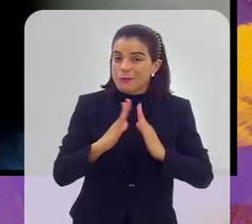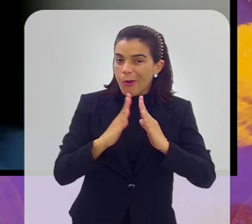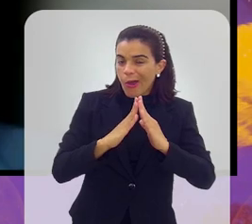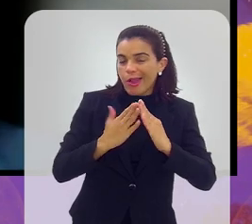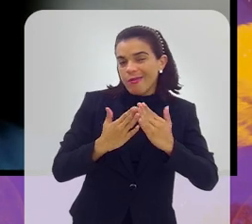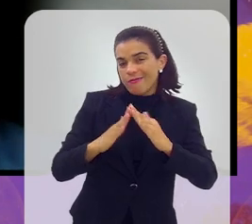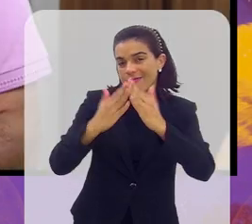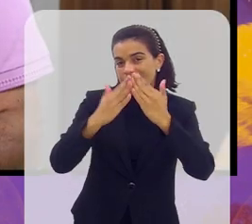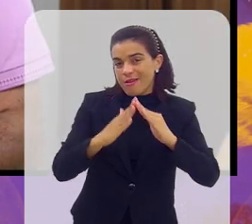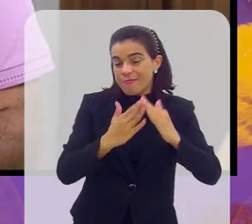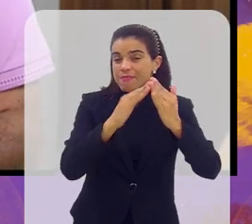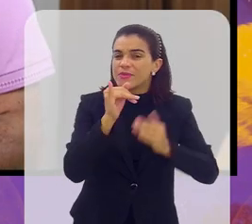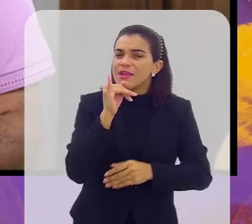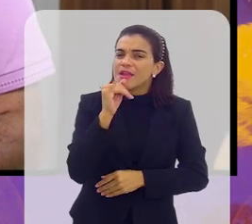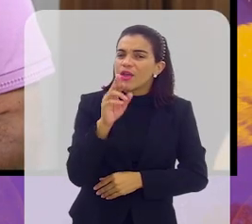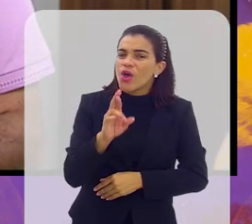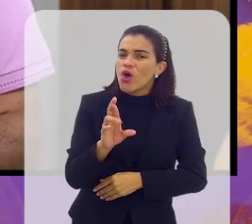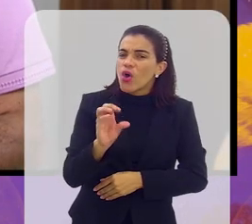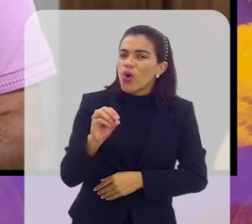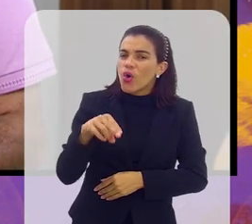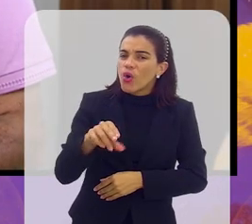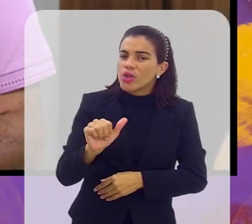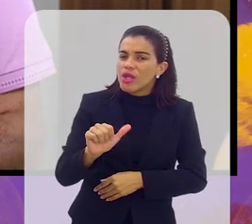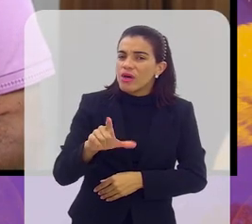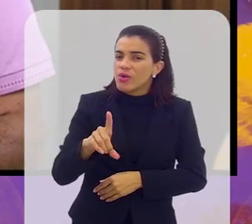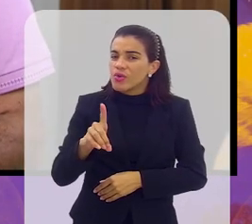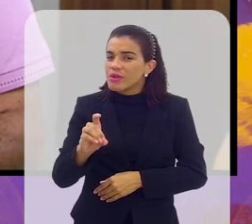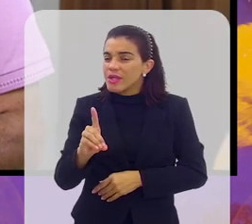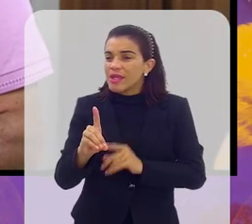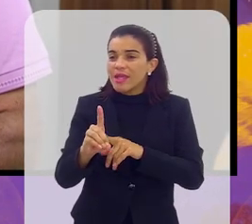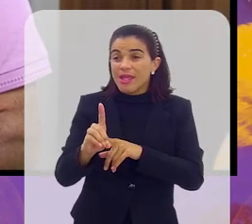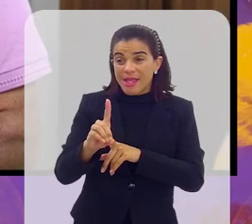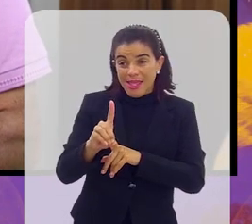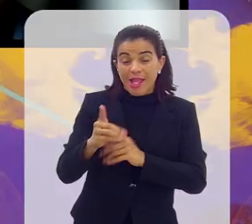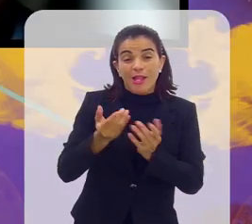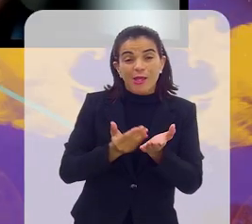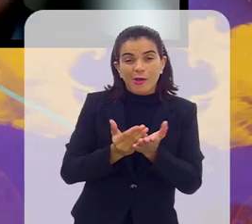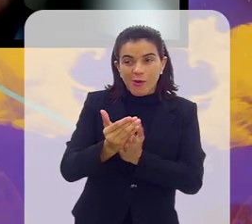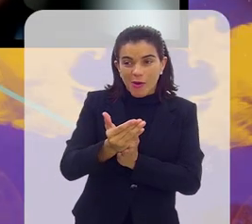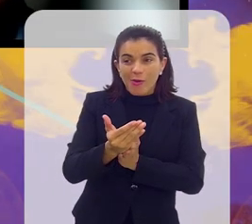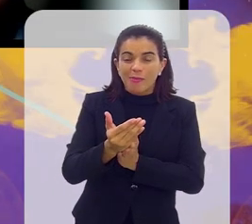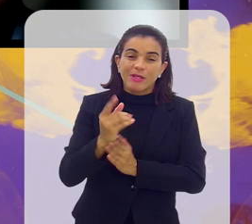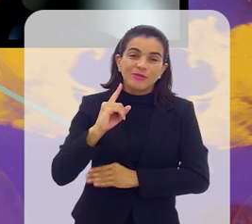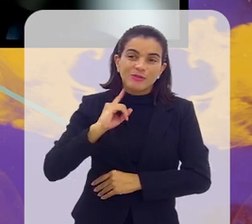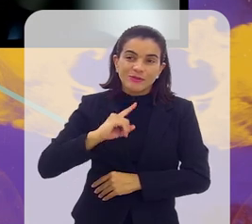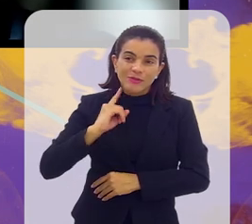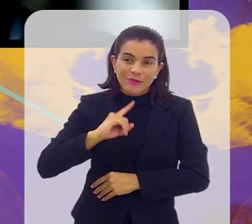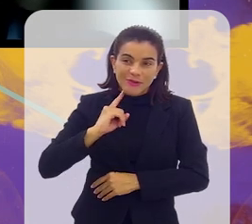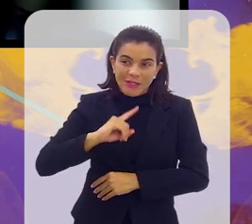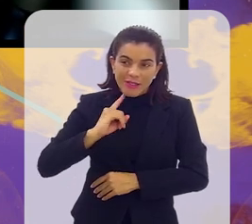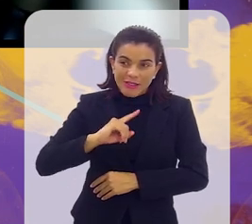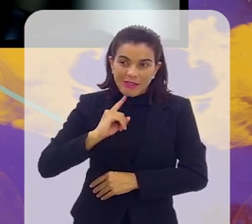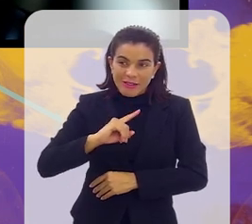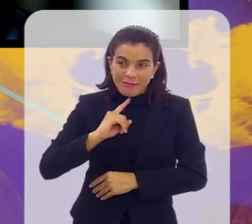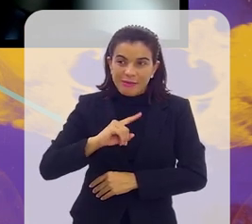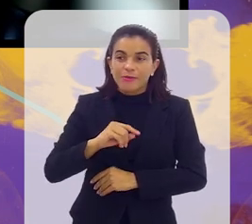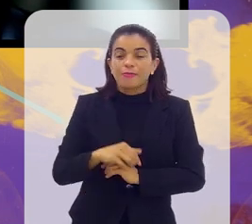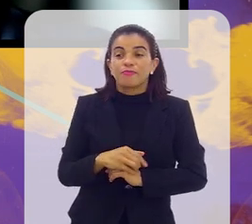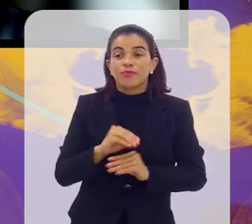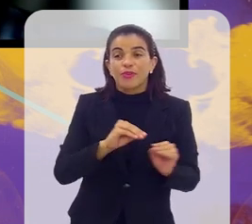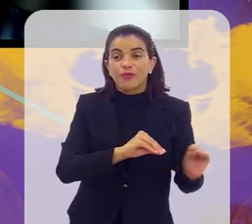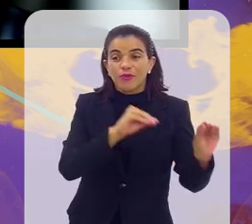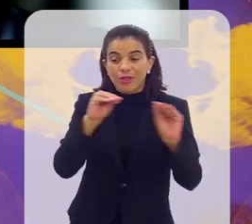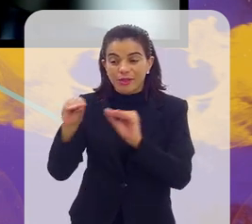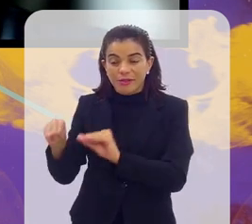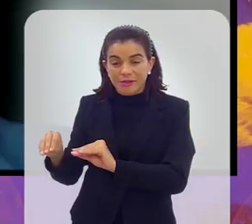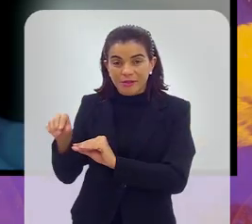vindo das favelas. E o Ronald, por exemplo, ele é de qual equipe? O Ronald, ele começou no Flamengo, de fato,